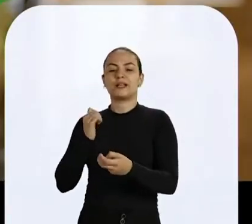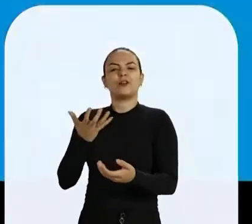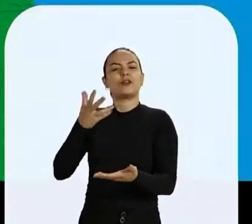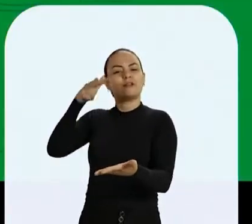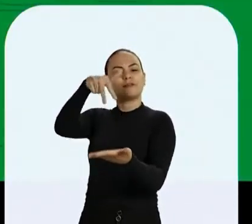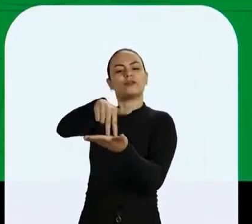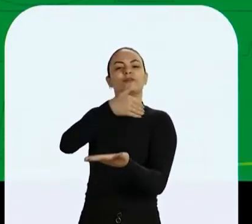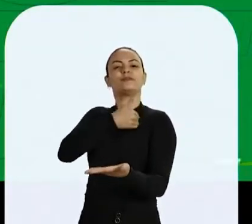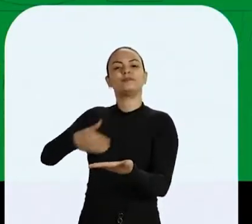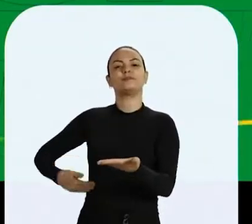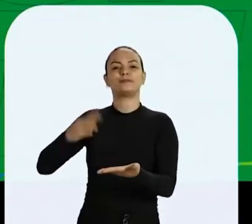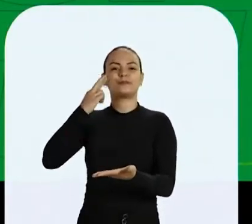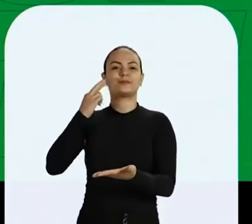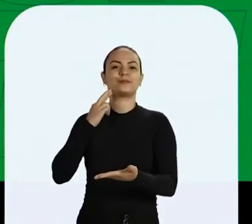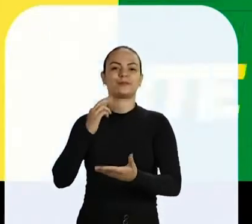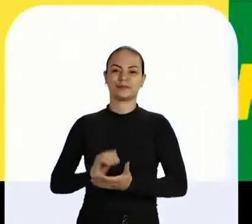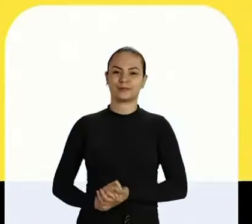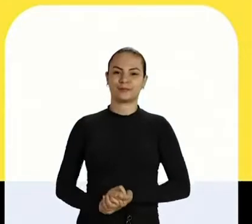Rondônia.